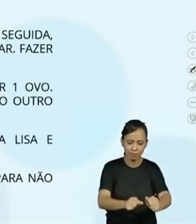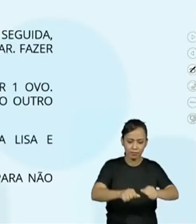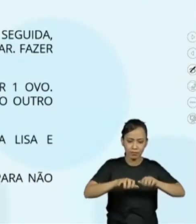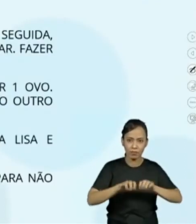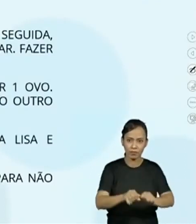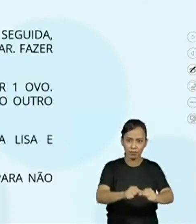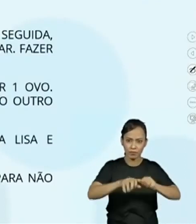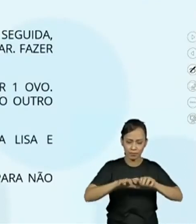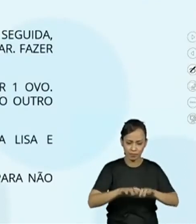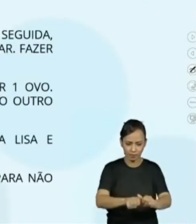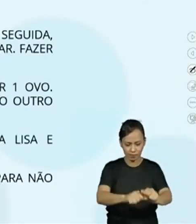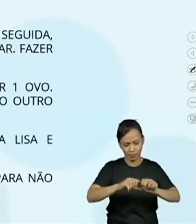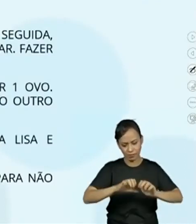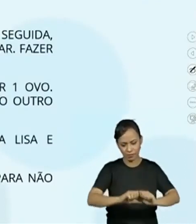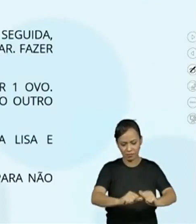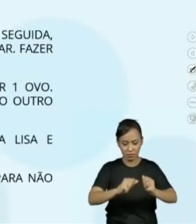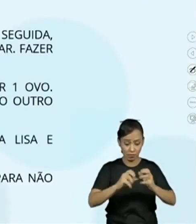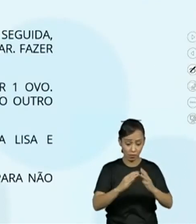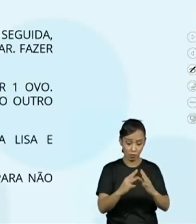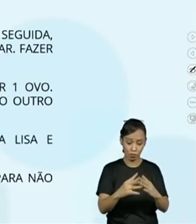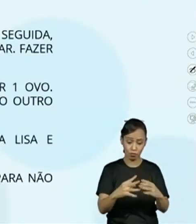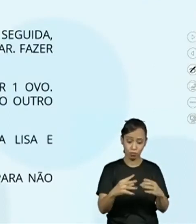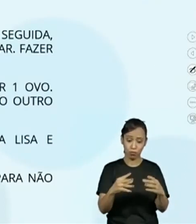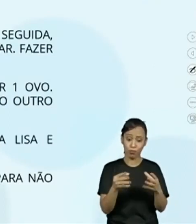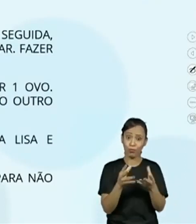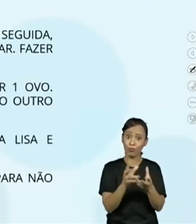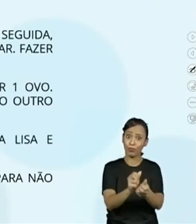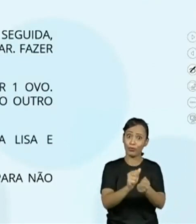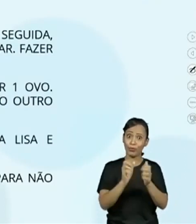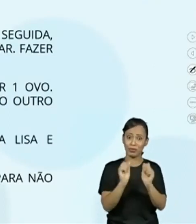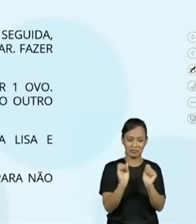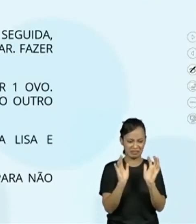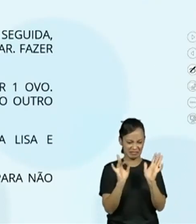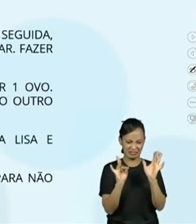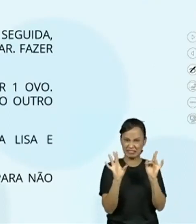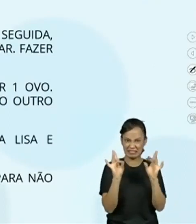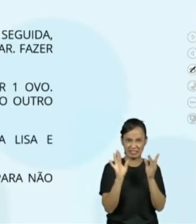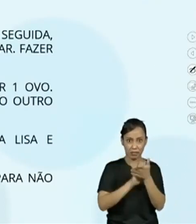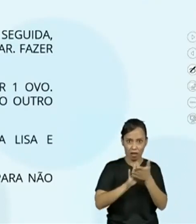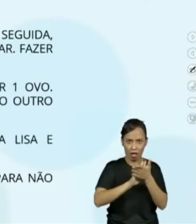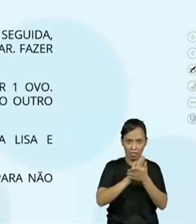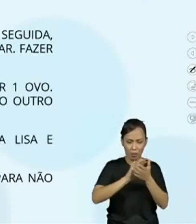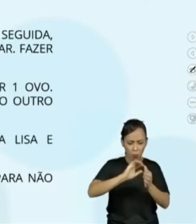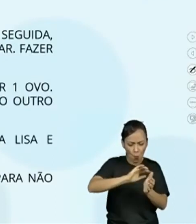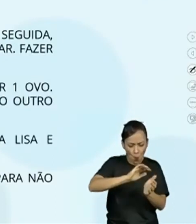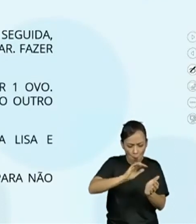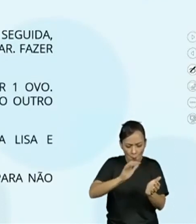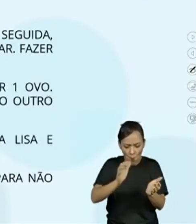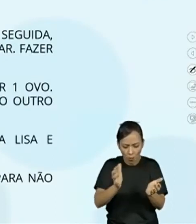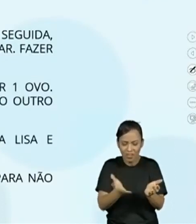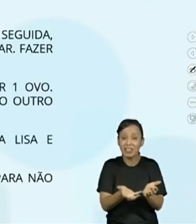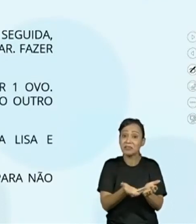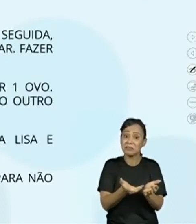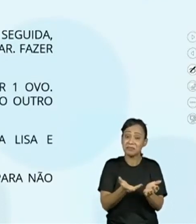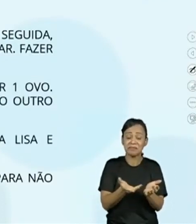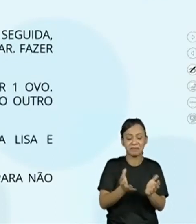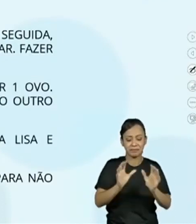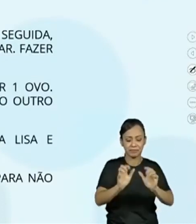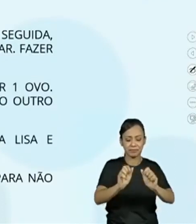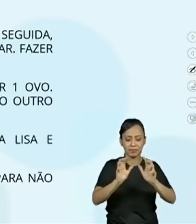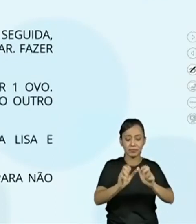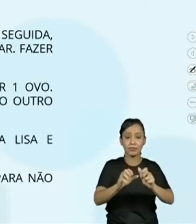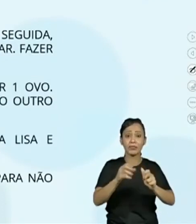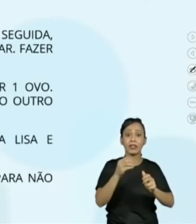A massa fica lisa e soltando das mãos. Colocar, então, um pouquinho de